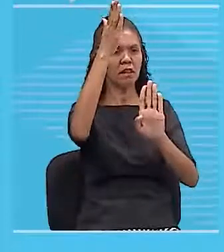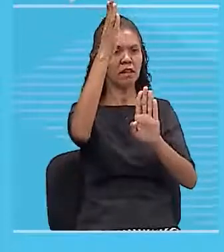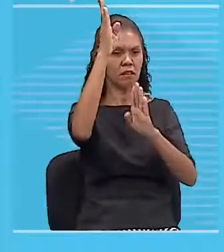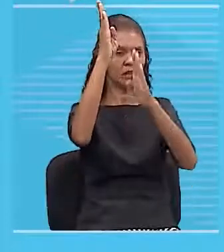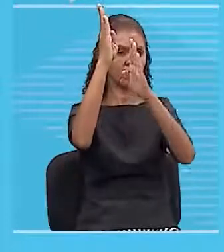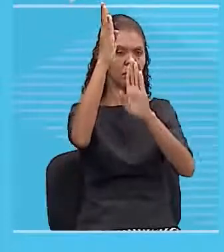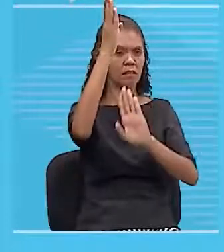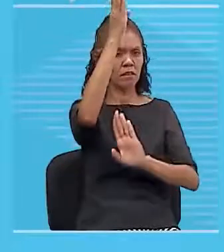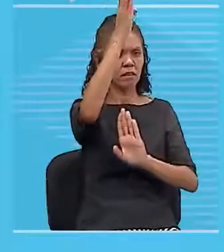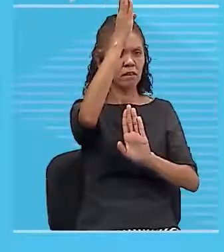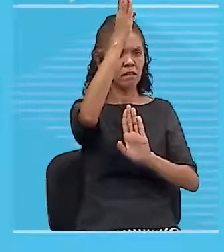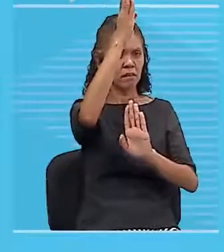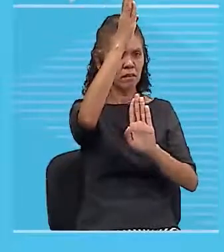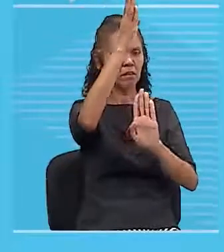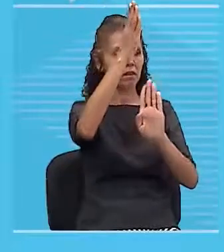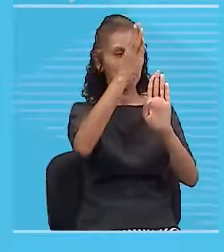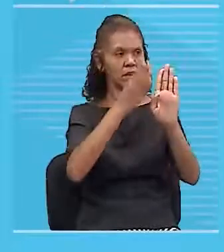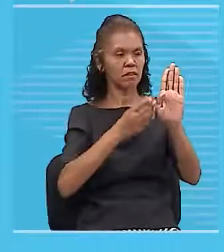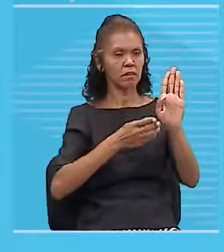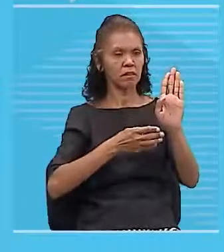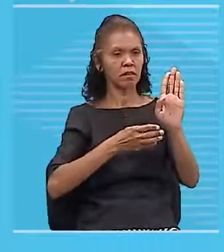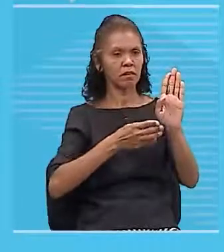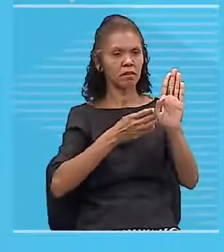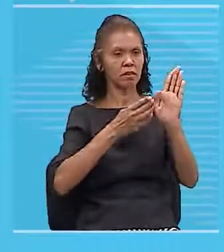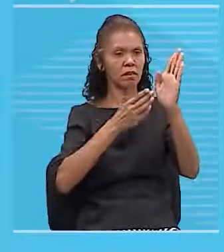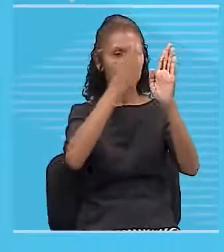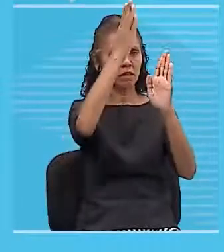O X e o Y,